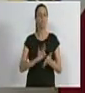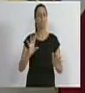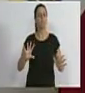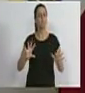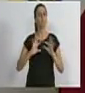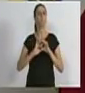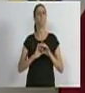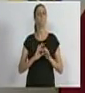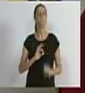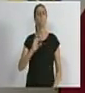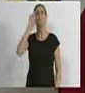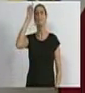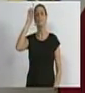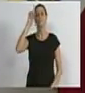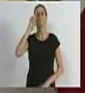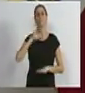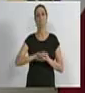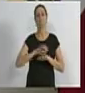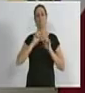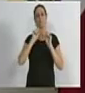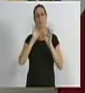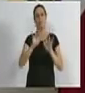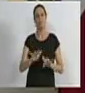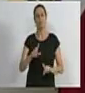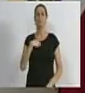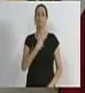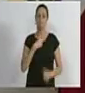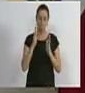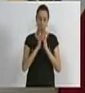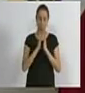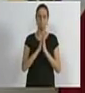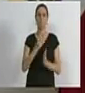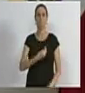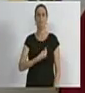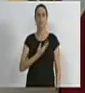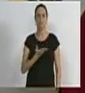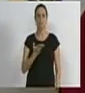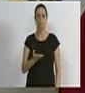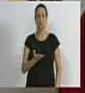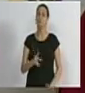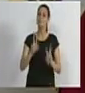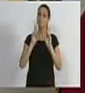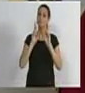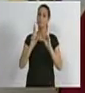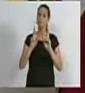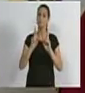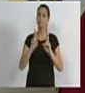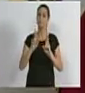que vá com Deus, e que nós estamos orando por você. Esperamos que em breve, alguém